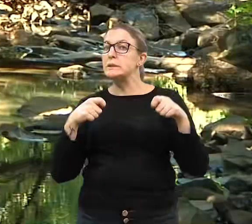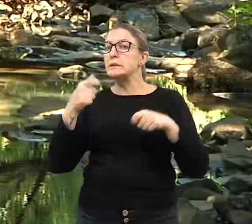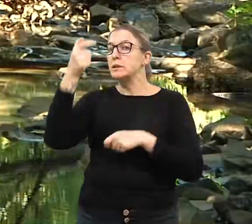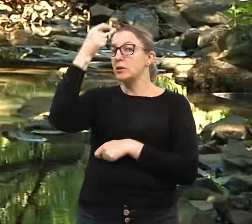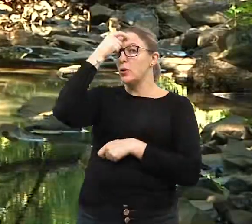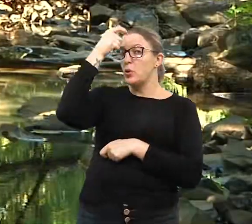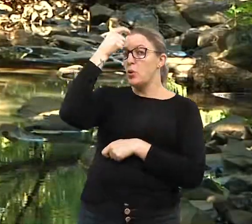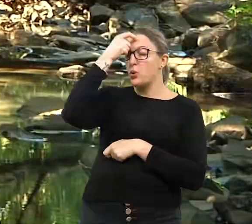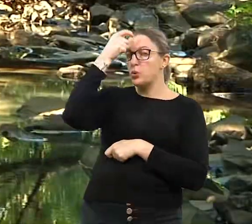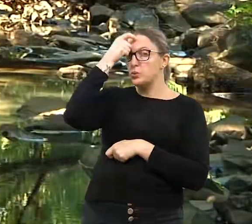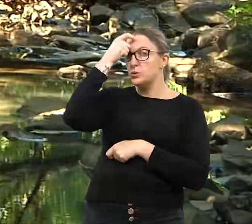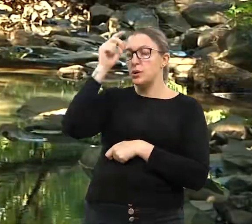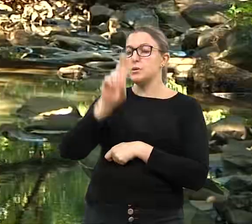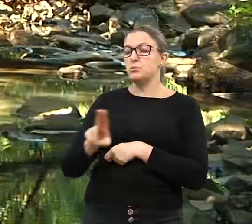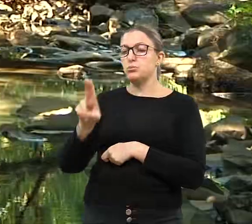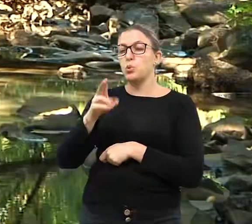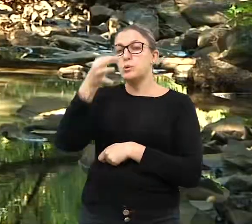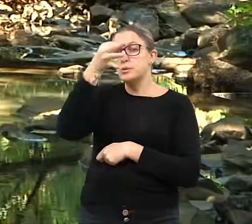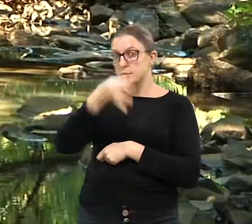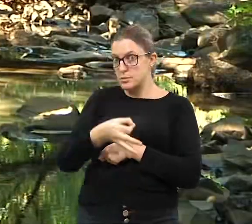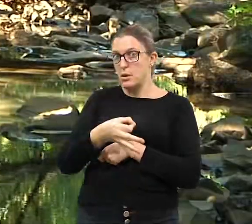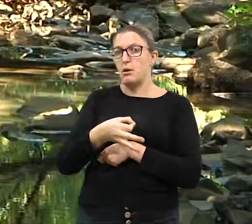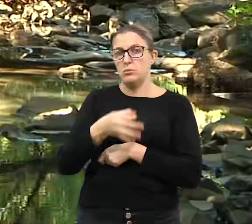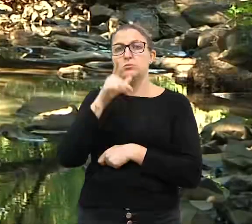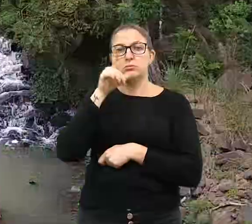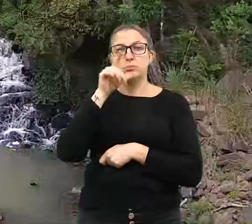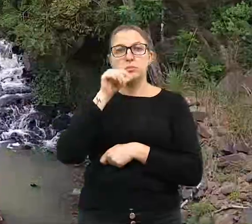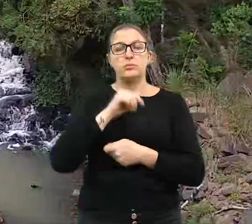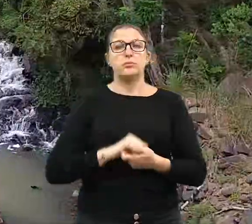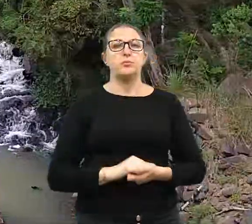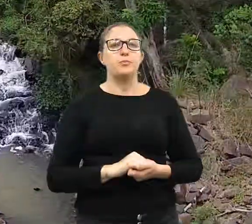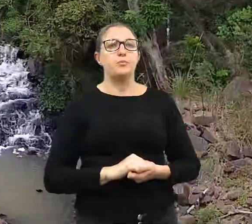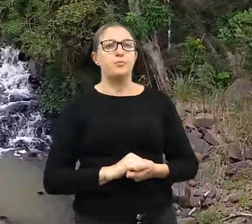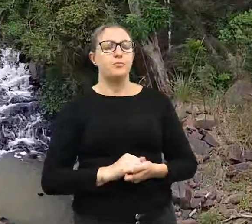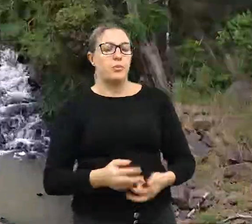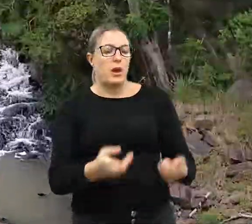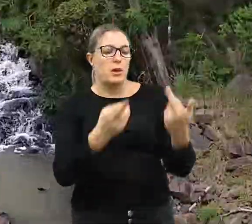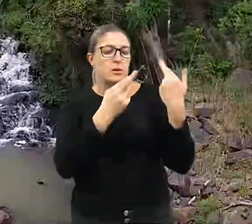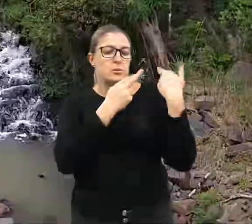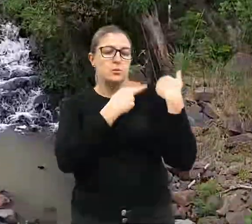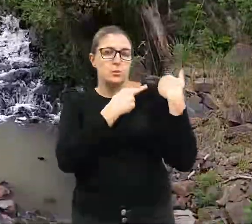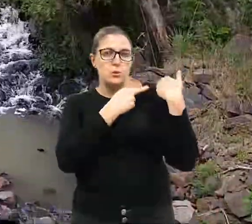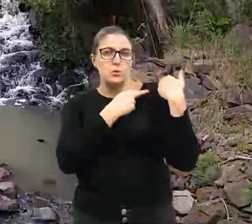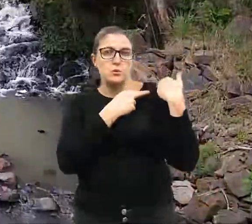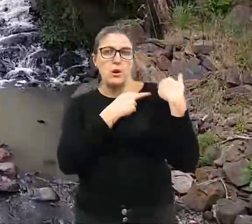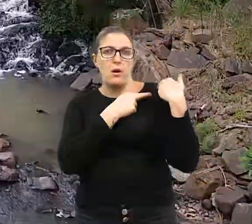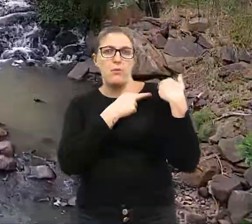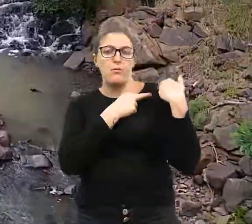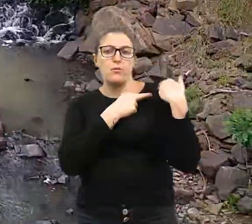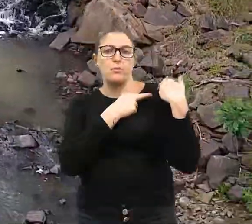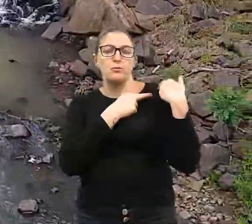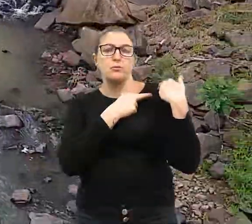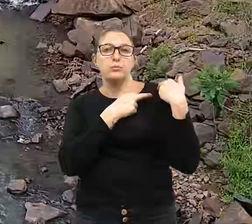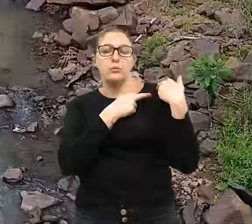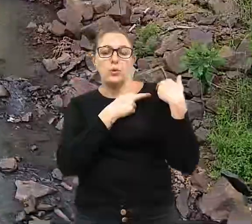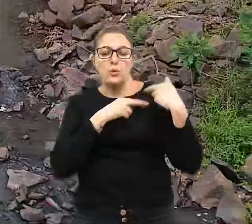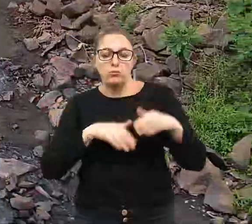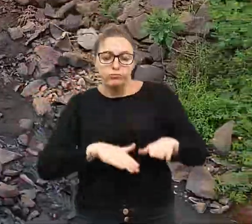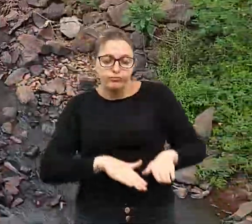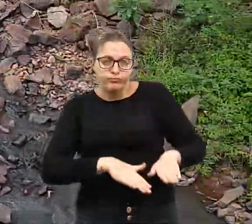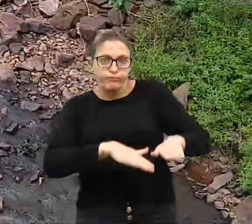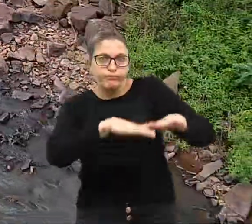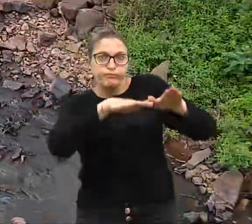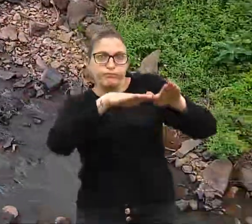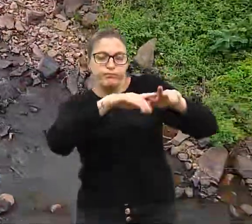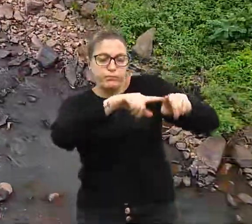consciência no consumo deste bem tão precioso. Responsável por abastecer a barragem, a transposição do rio